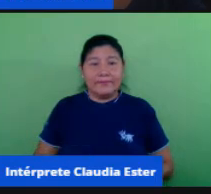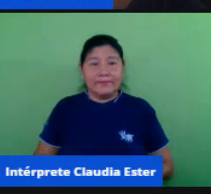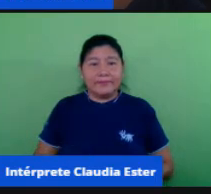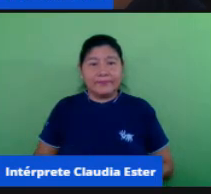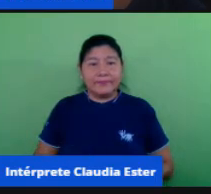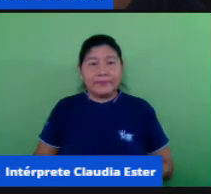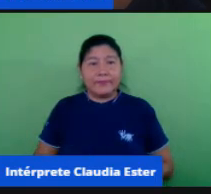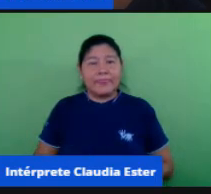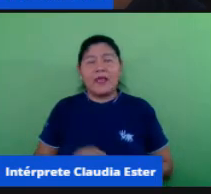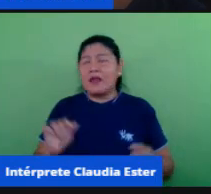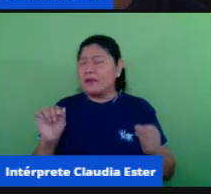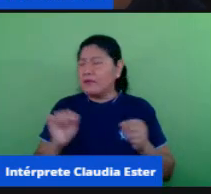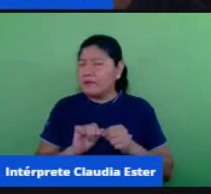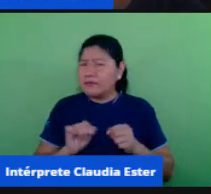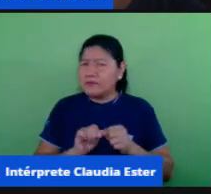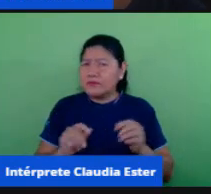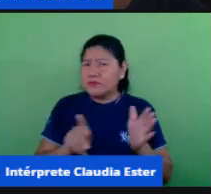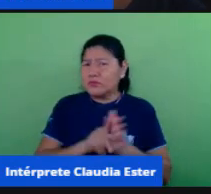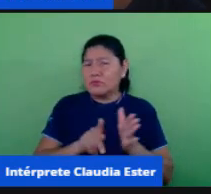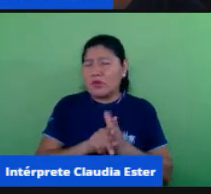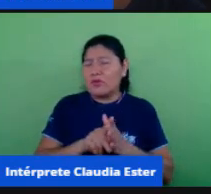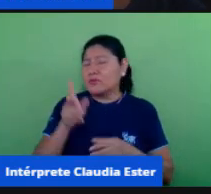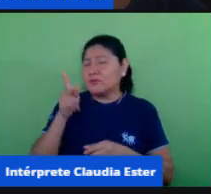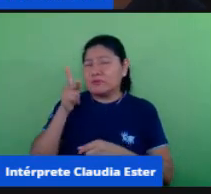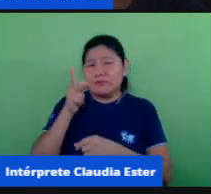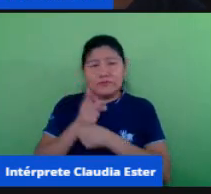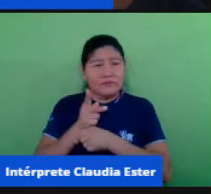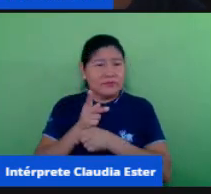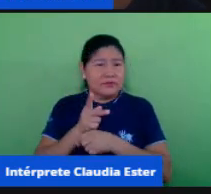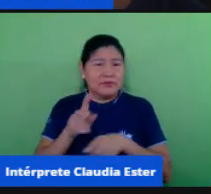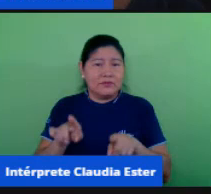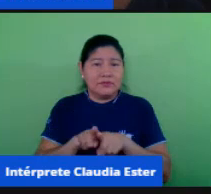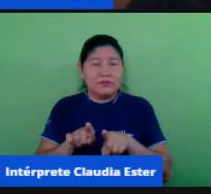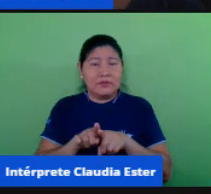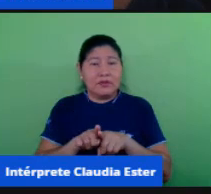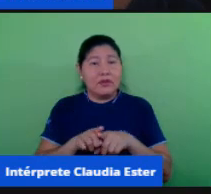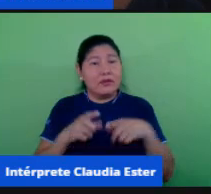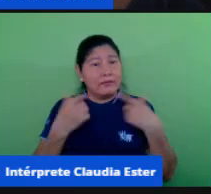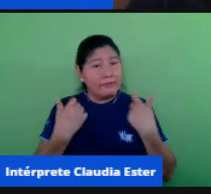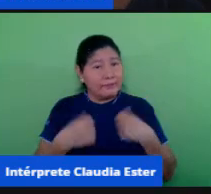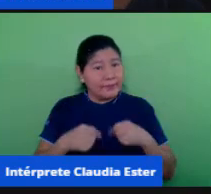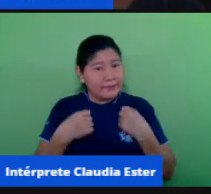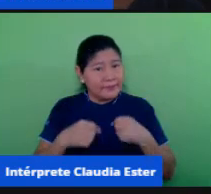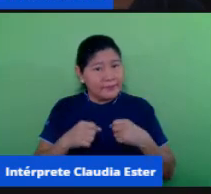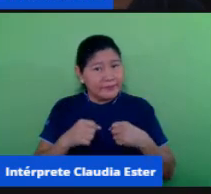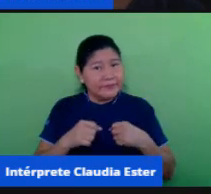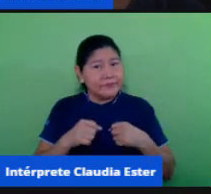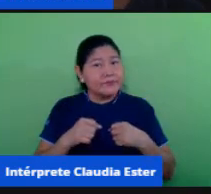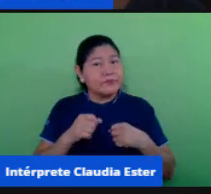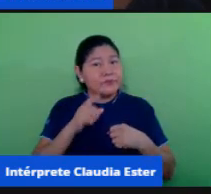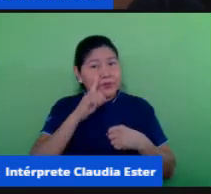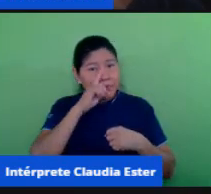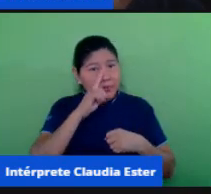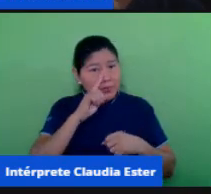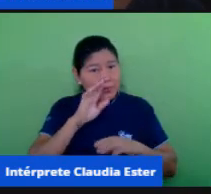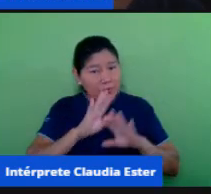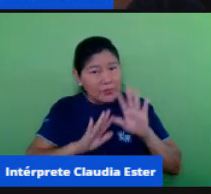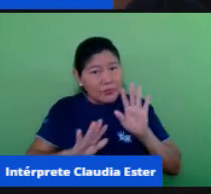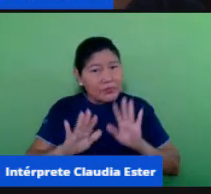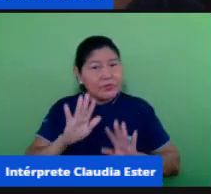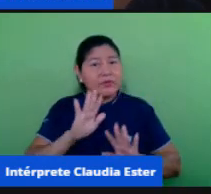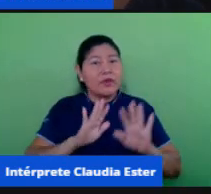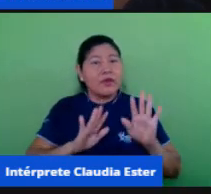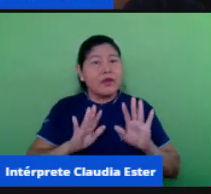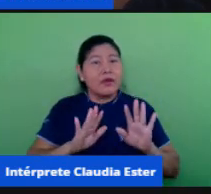podcasts seus vídeos né ter cuidado quando eu crio áudios né a